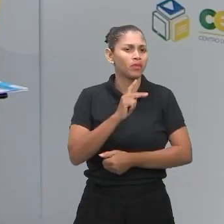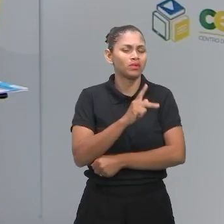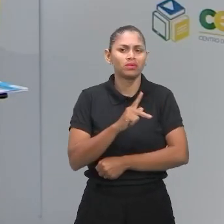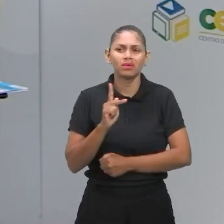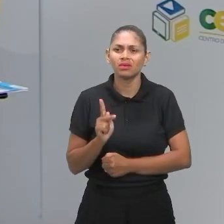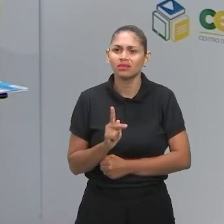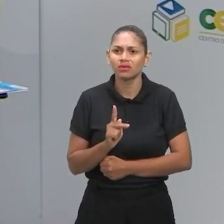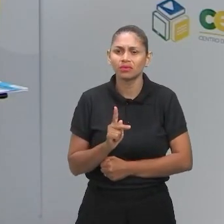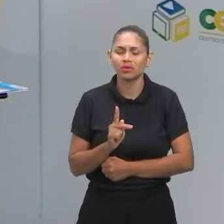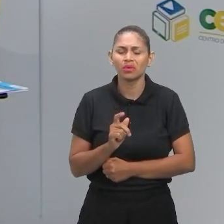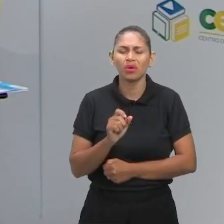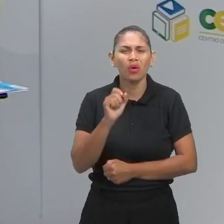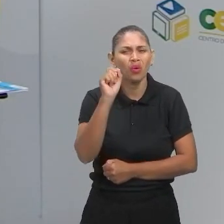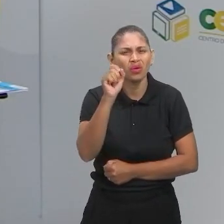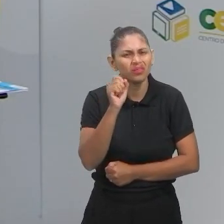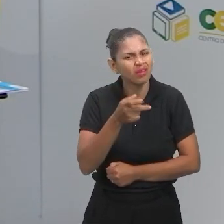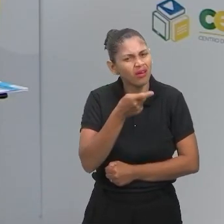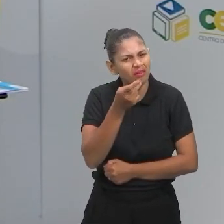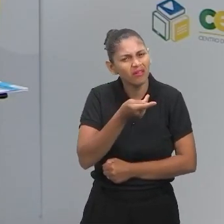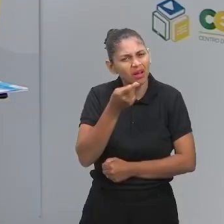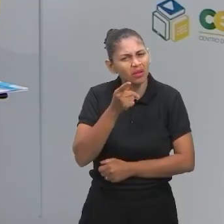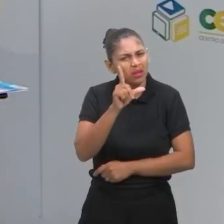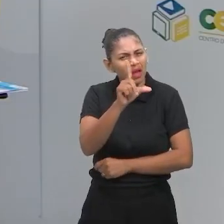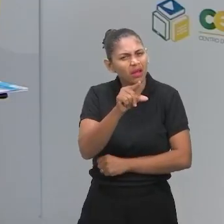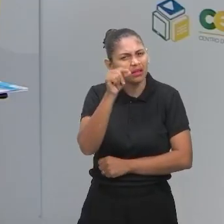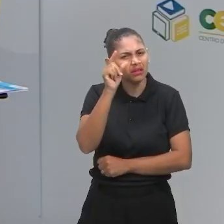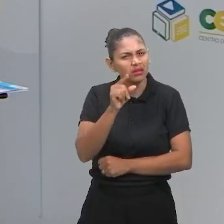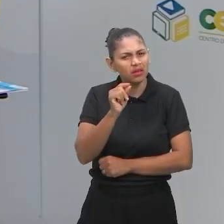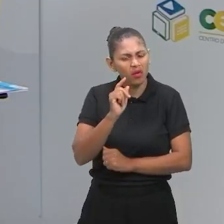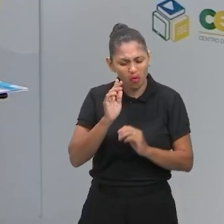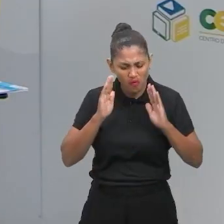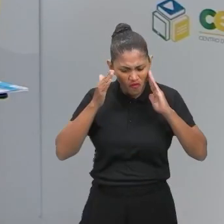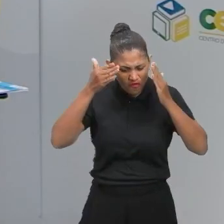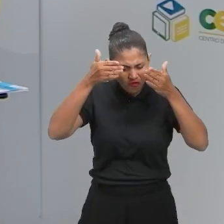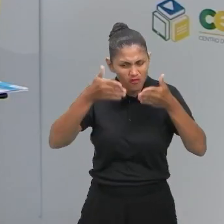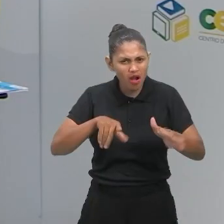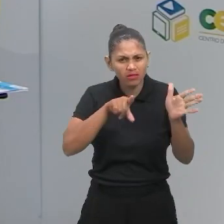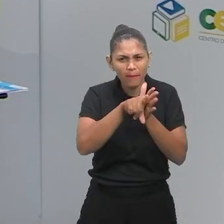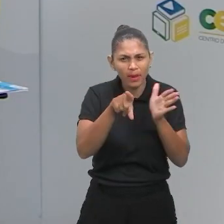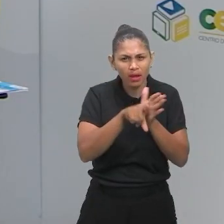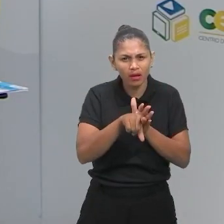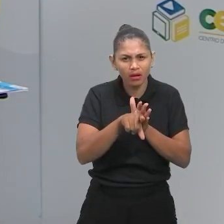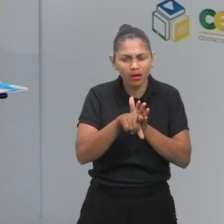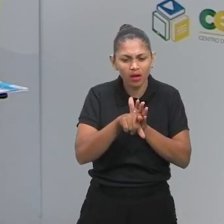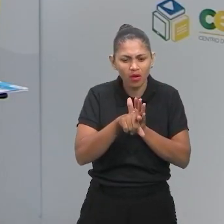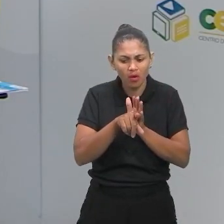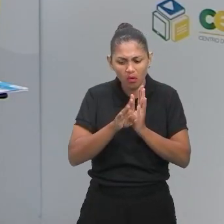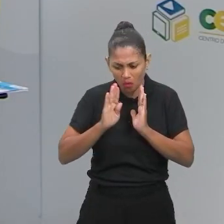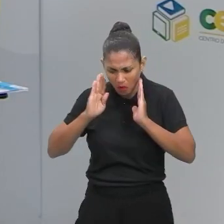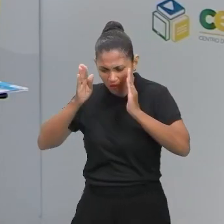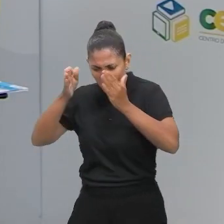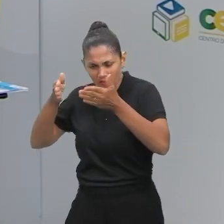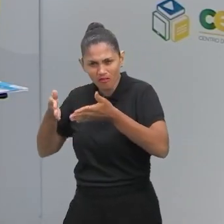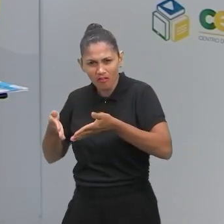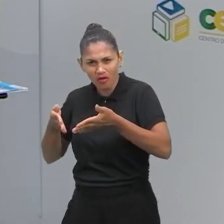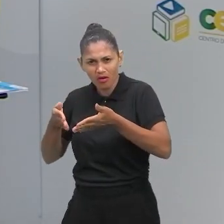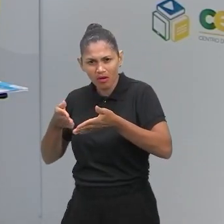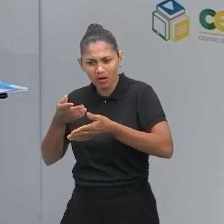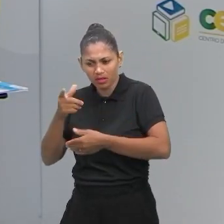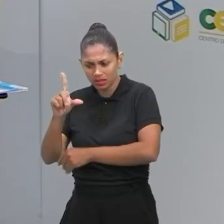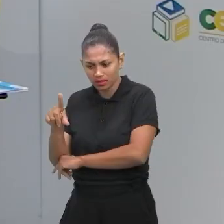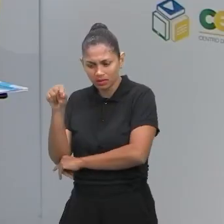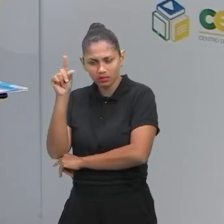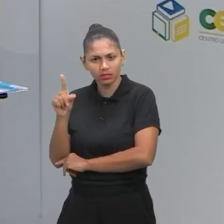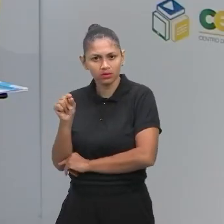que o senhor falou lá das alternativas? Que eu tenho que ter um olho na questão, no comando, outro olho nas alternativas. Você pode eliminar